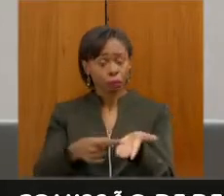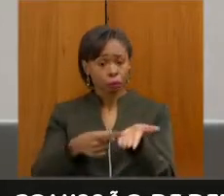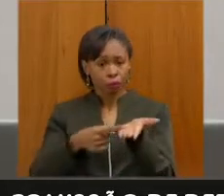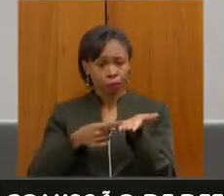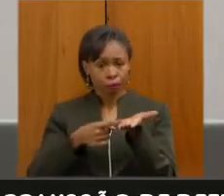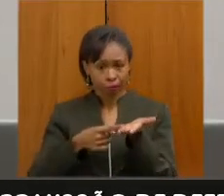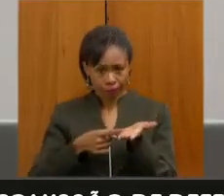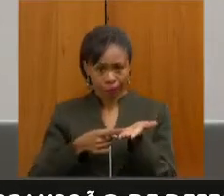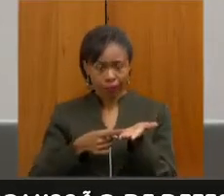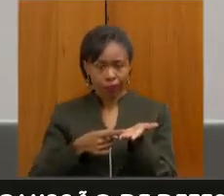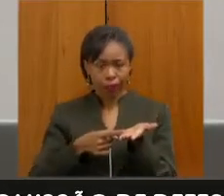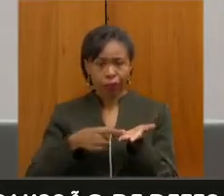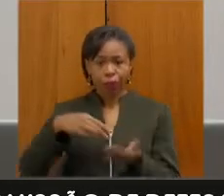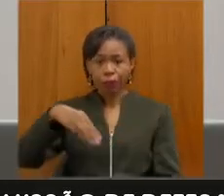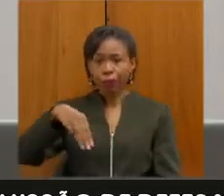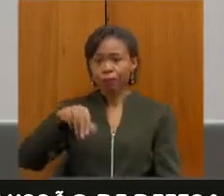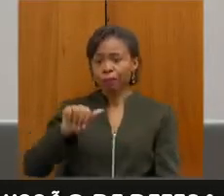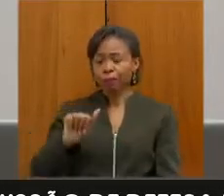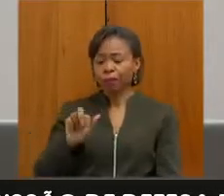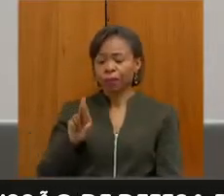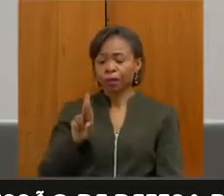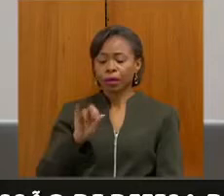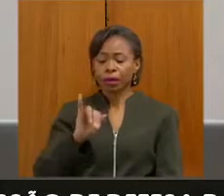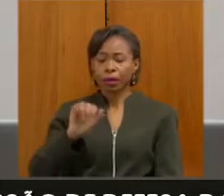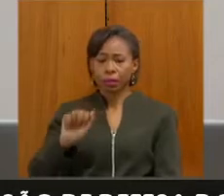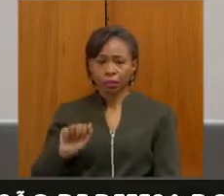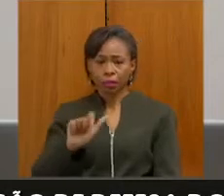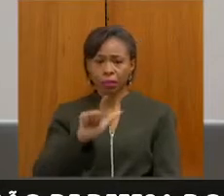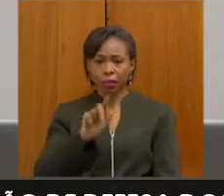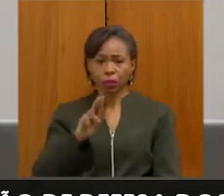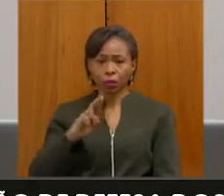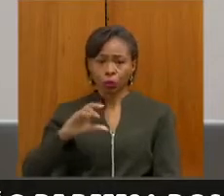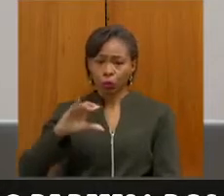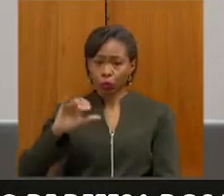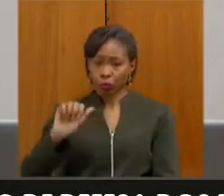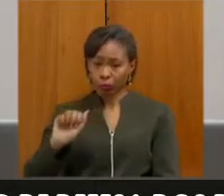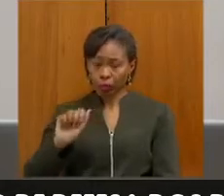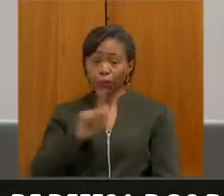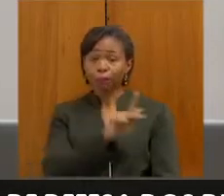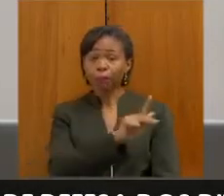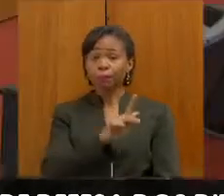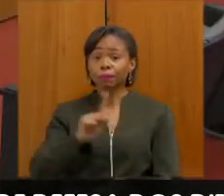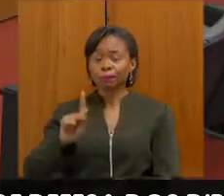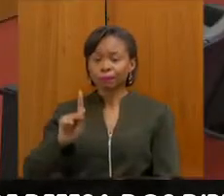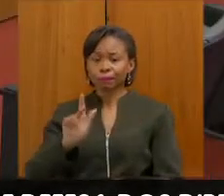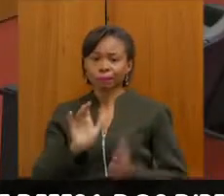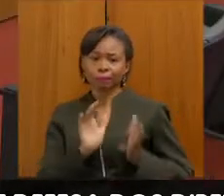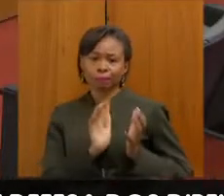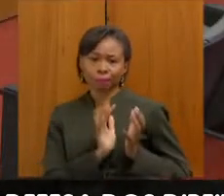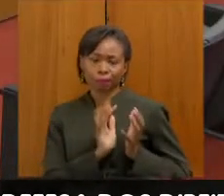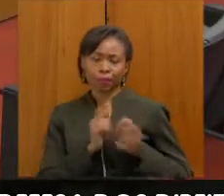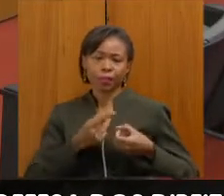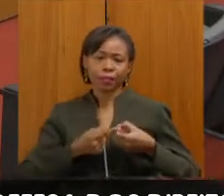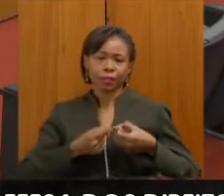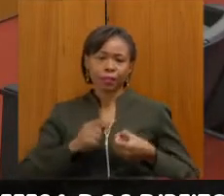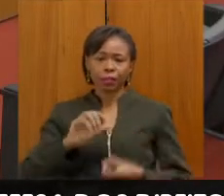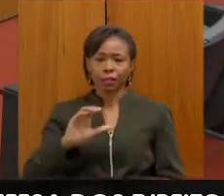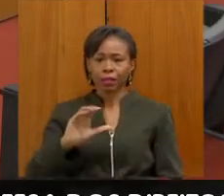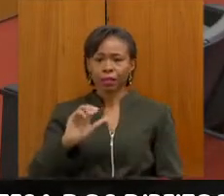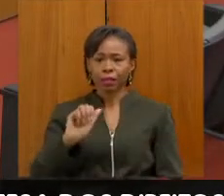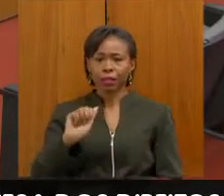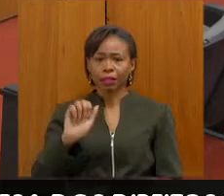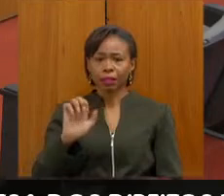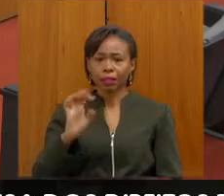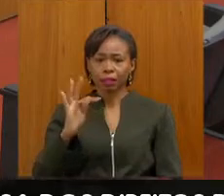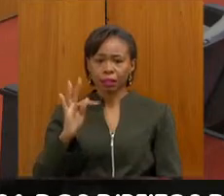mesa conosco a Maria Lúcia de Oliveira, presidenta da APAIs de Caeté, que também, neste ato, representa as APAIs de